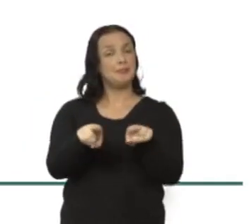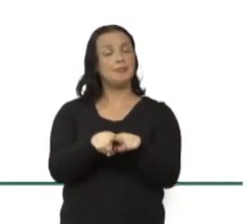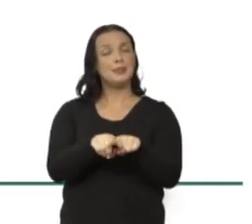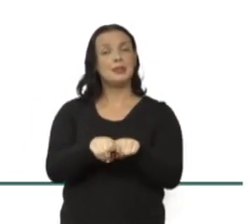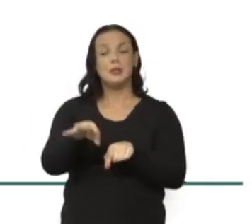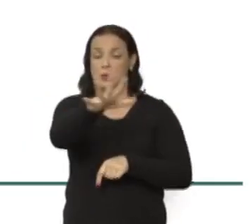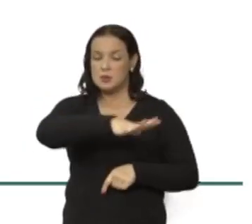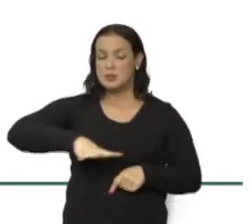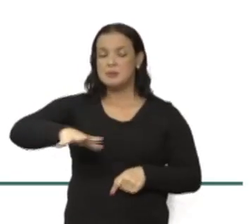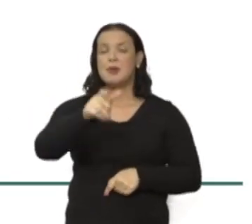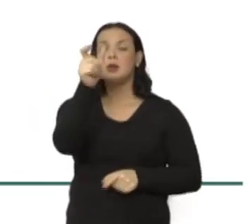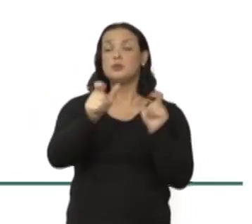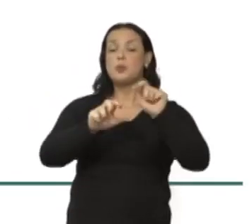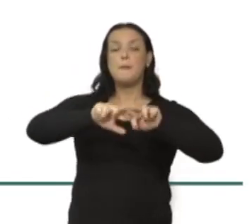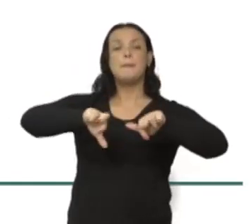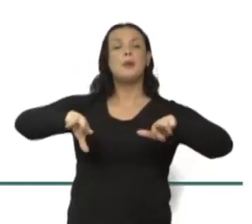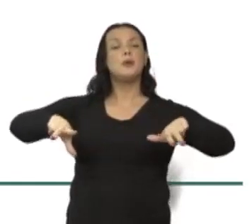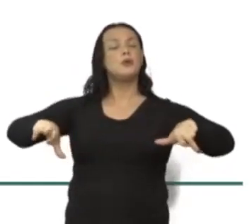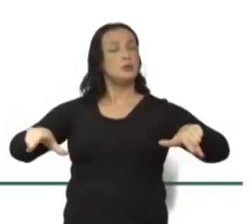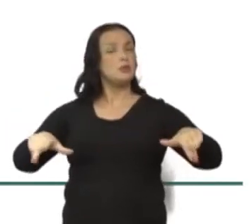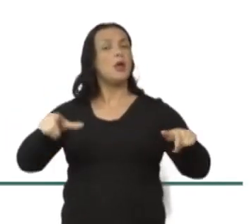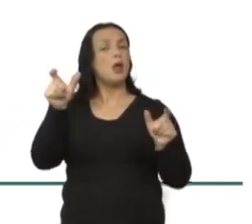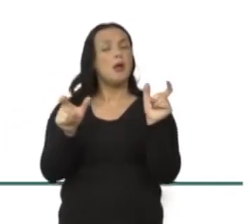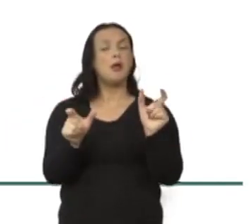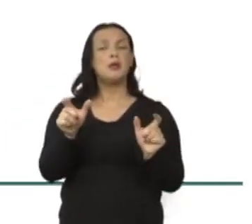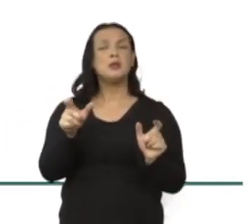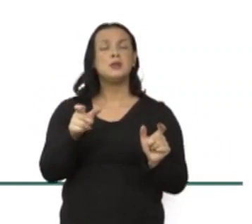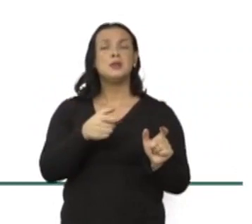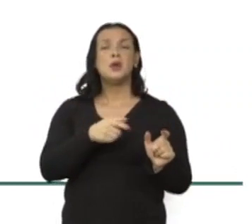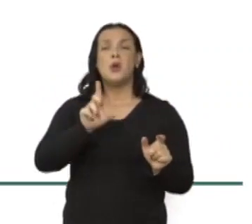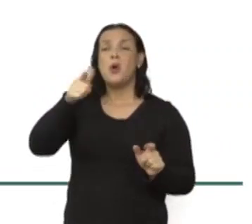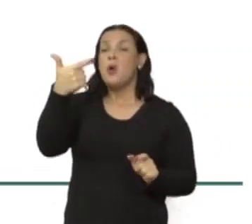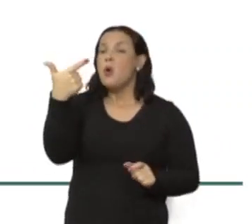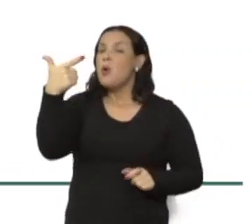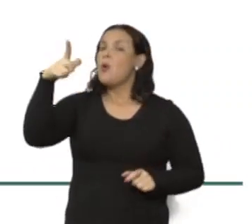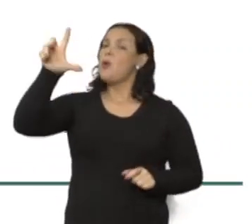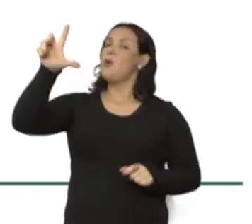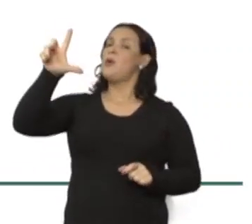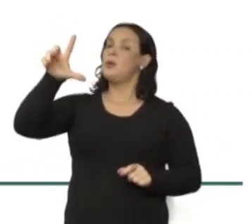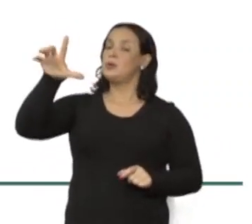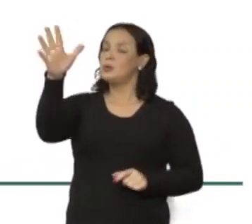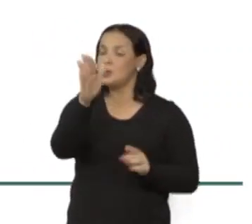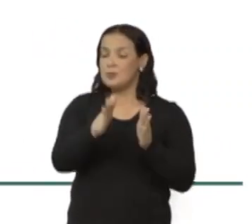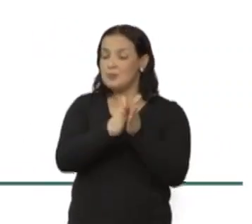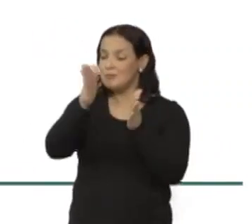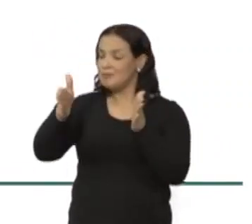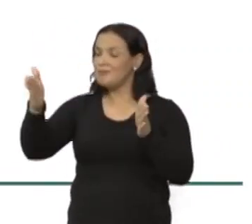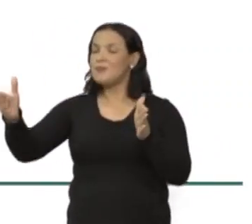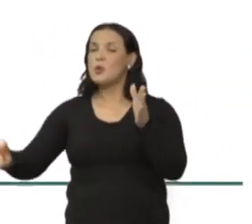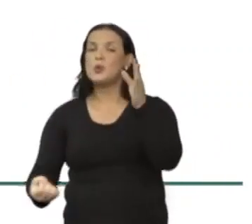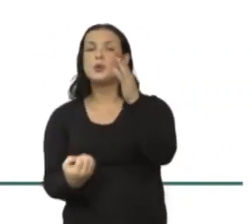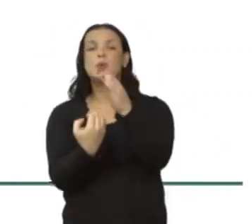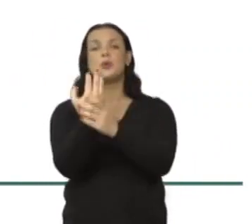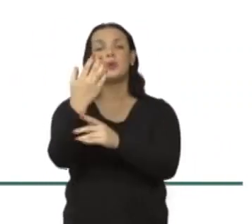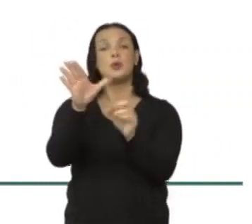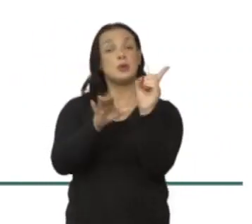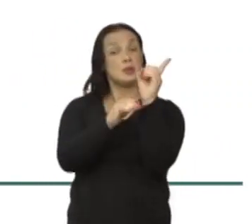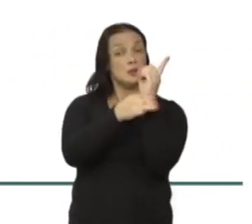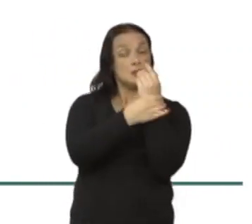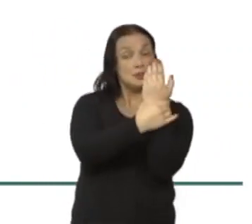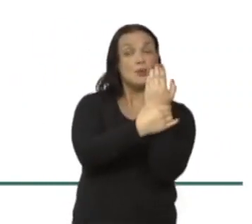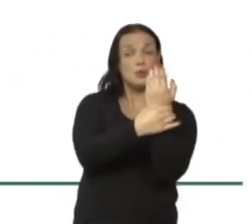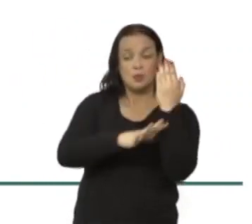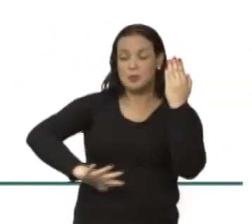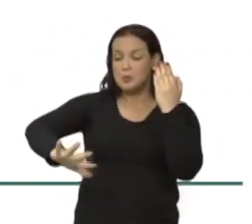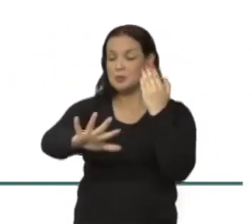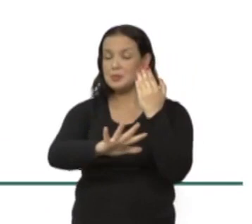espaços mais plurais e mais diversos, aí a gente vai para uma outra camada, que é a da construção de ambiente seguro para as pessoas, né? Onde